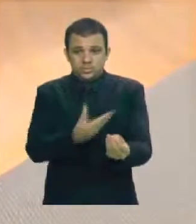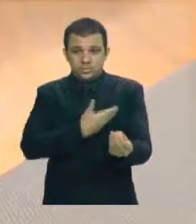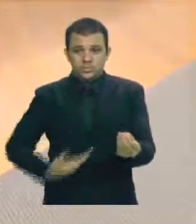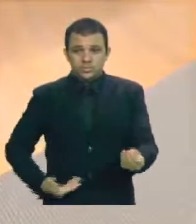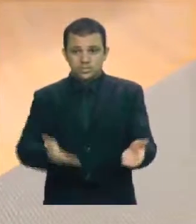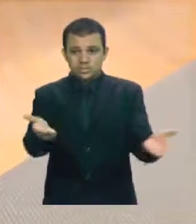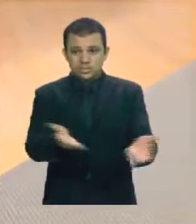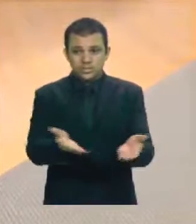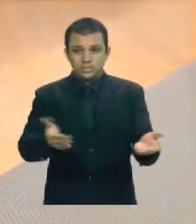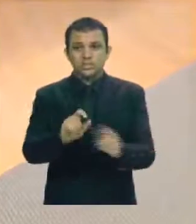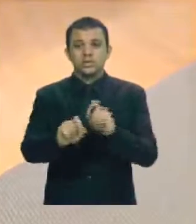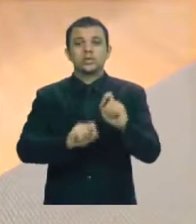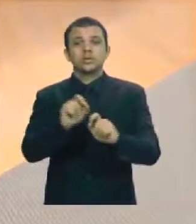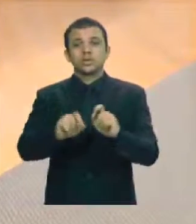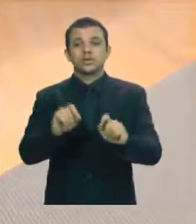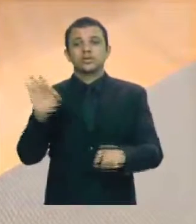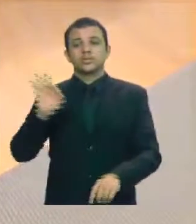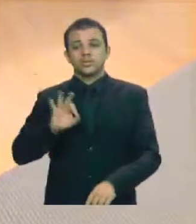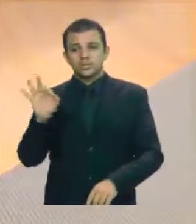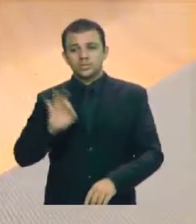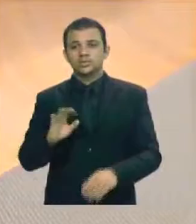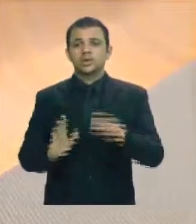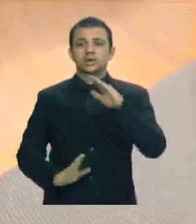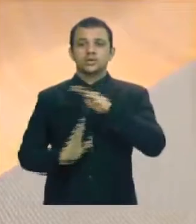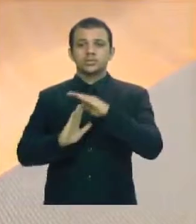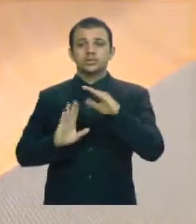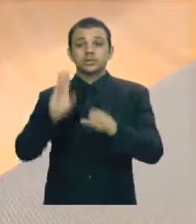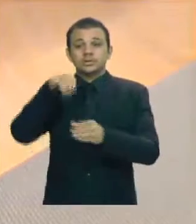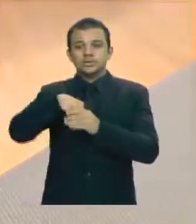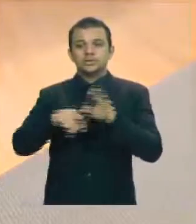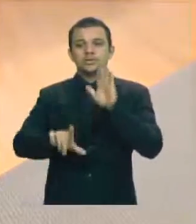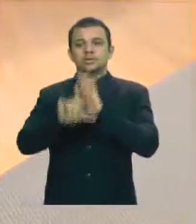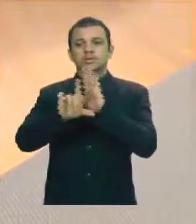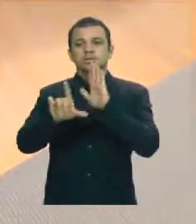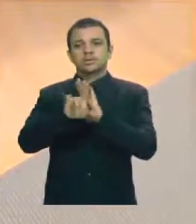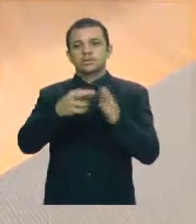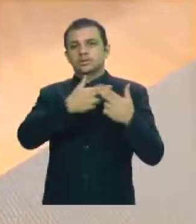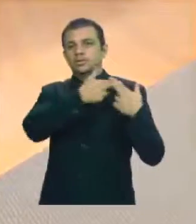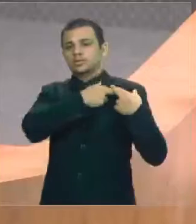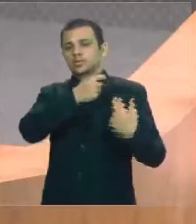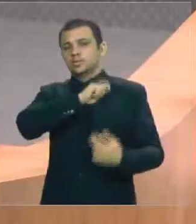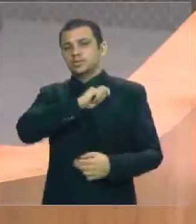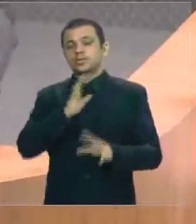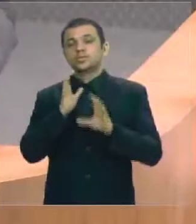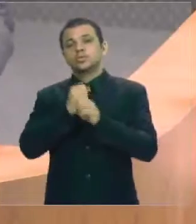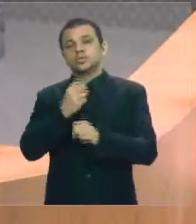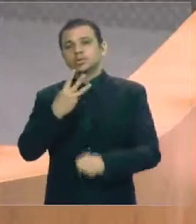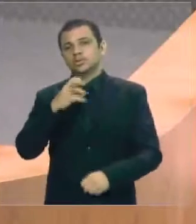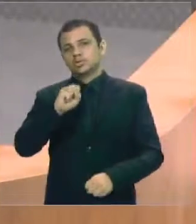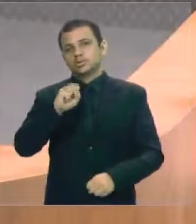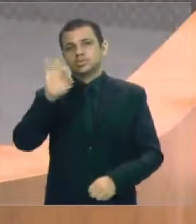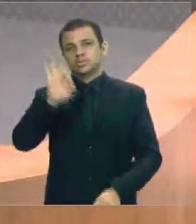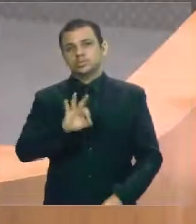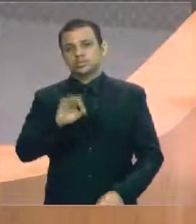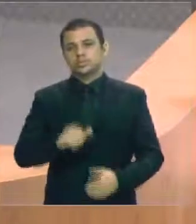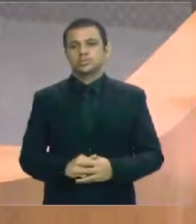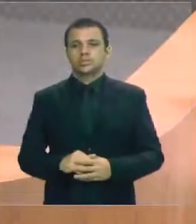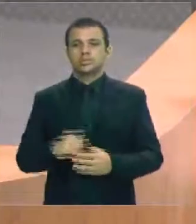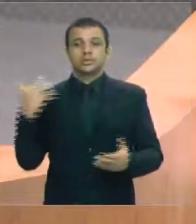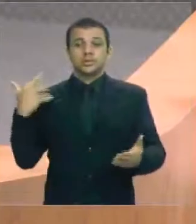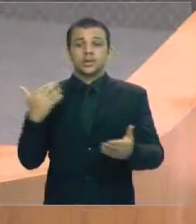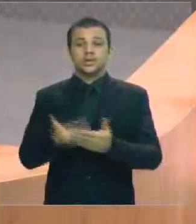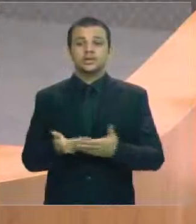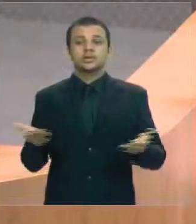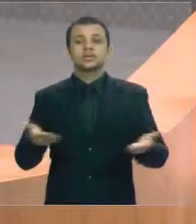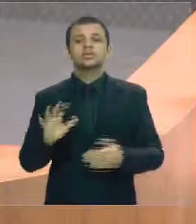porcentagem, um limite dentro da lei de responsabilidade fiscal de 38%. De lá para cá, o que aconteceu? O